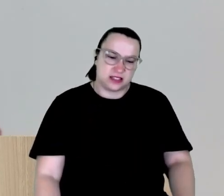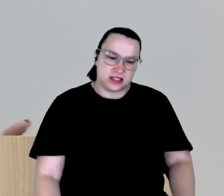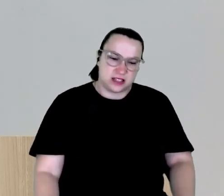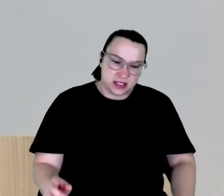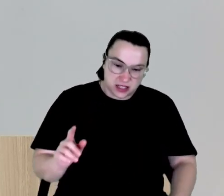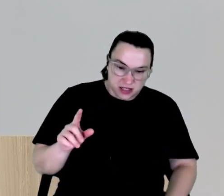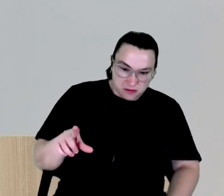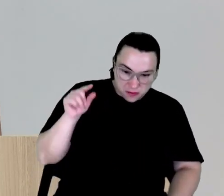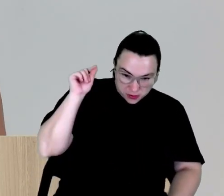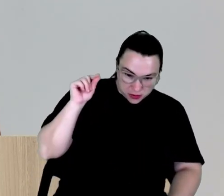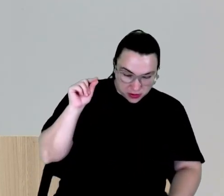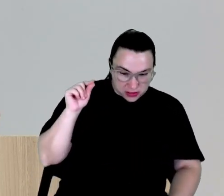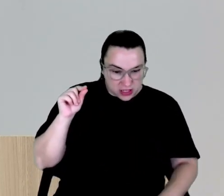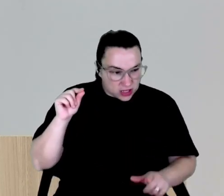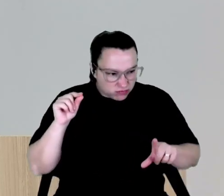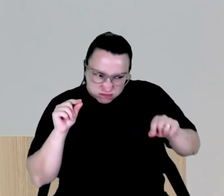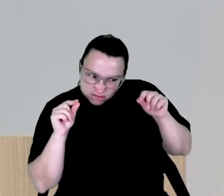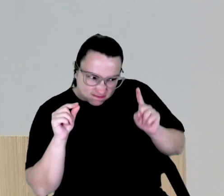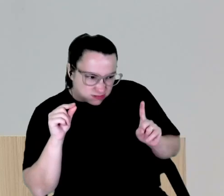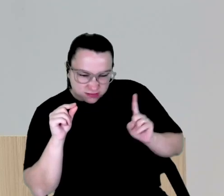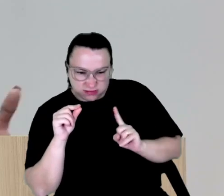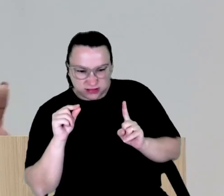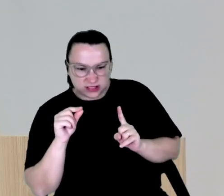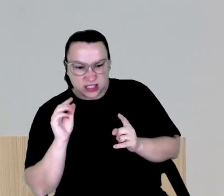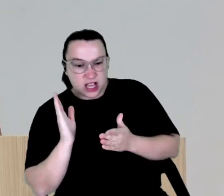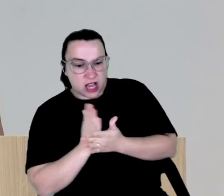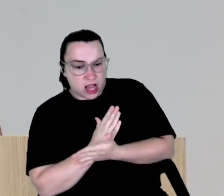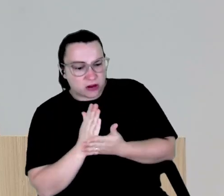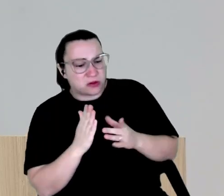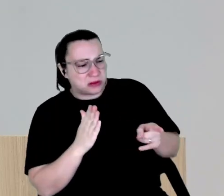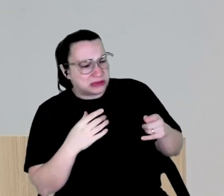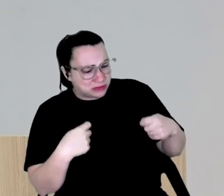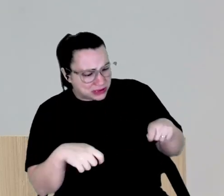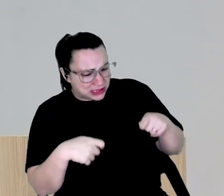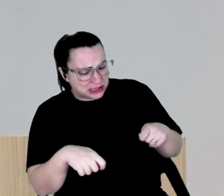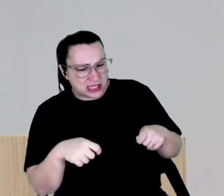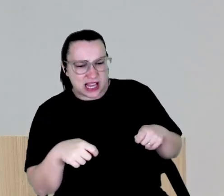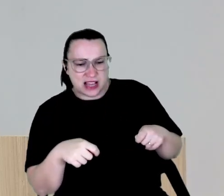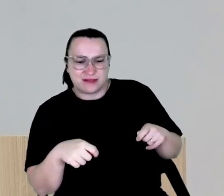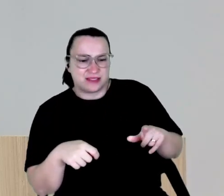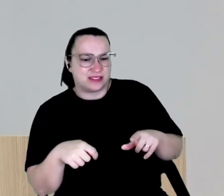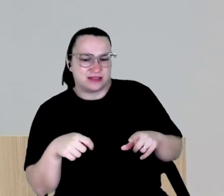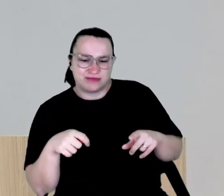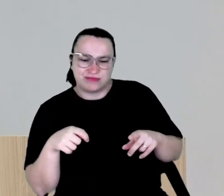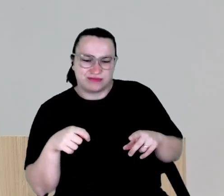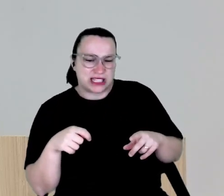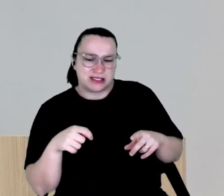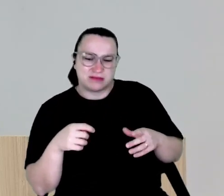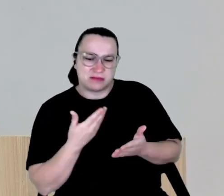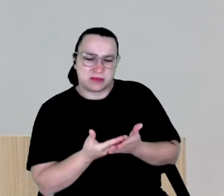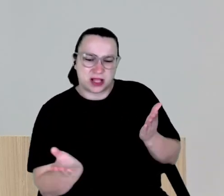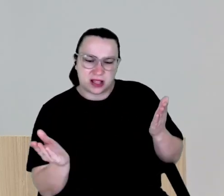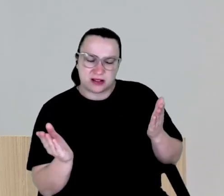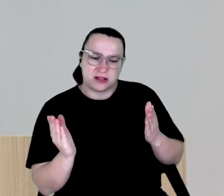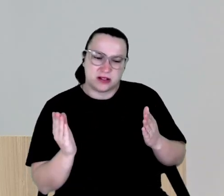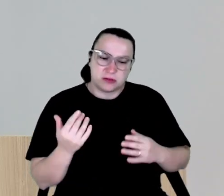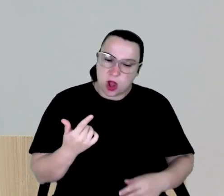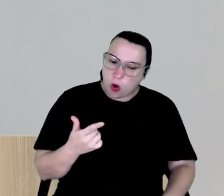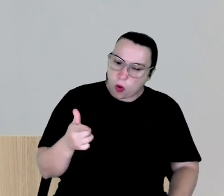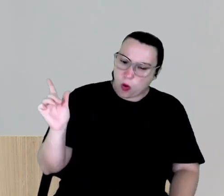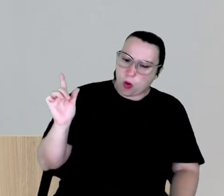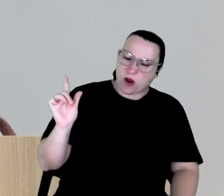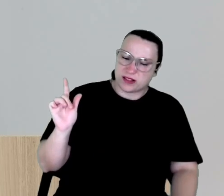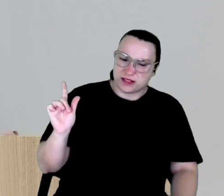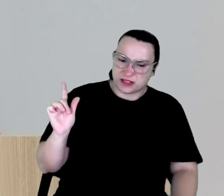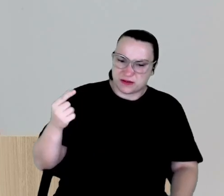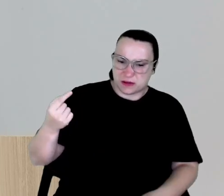outras não sendo eleitas, algumas que você sabe que mereceriam estar aqui, e não vão estar. Porque outros que talvez fizeram uma